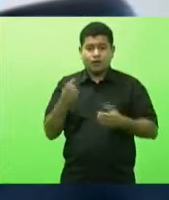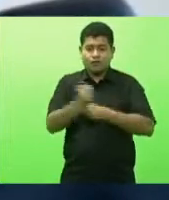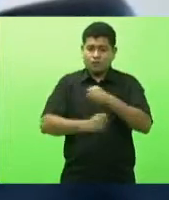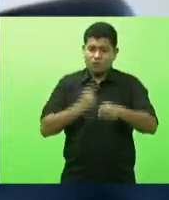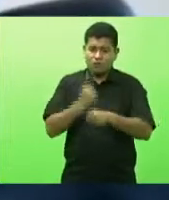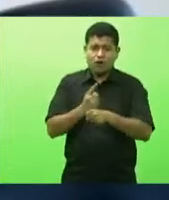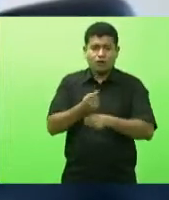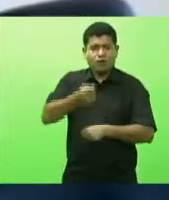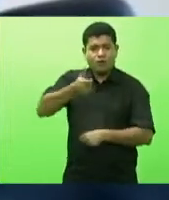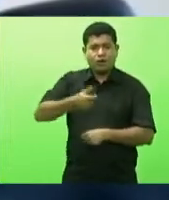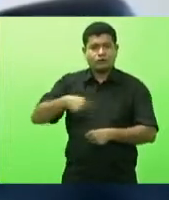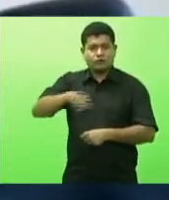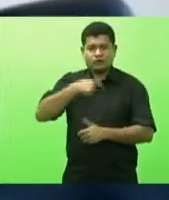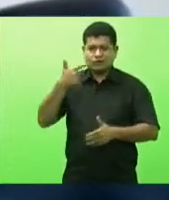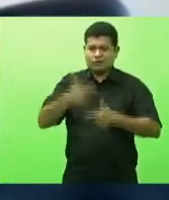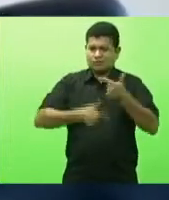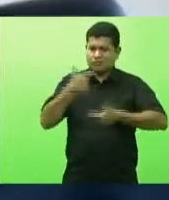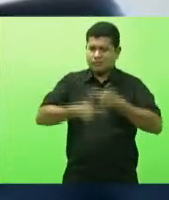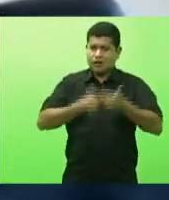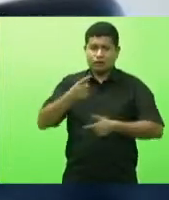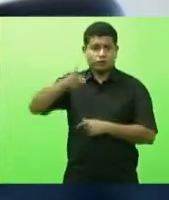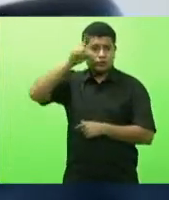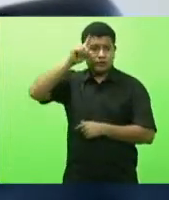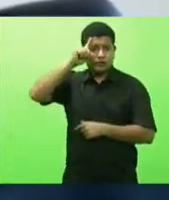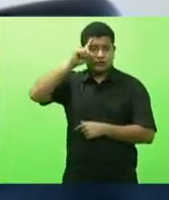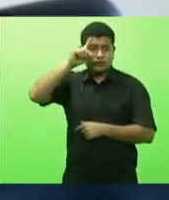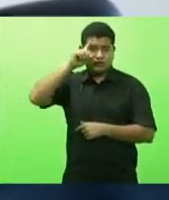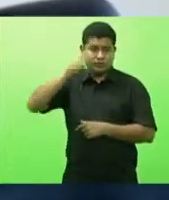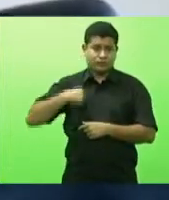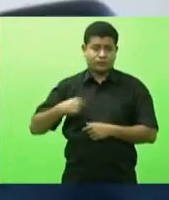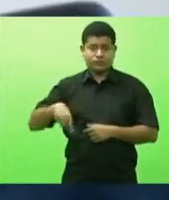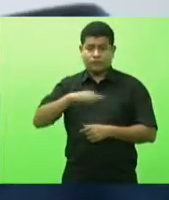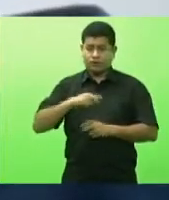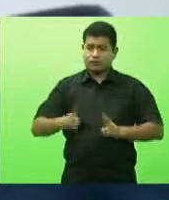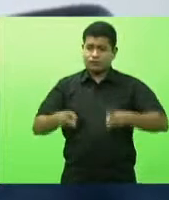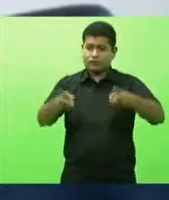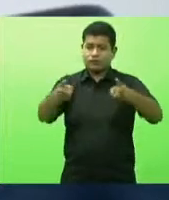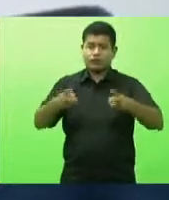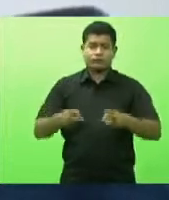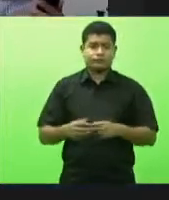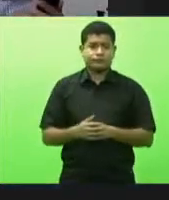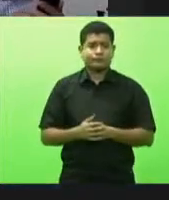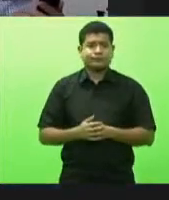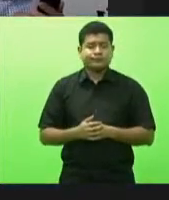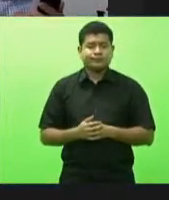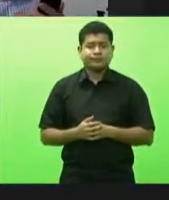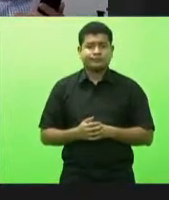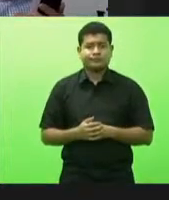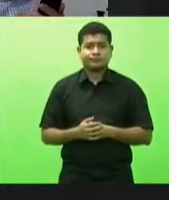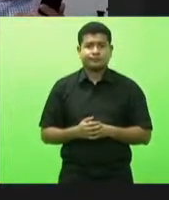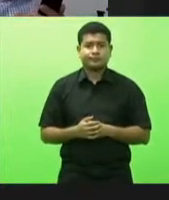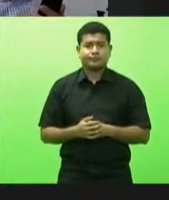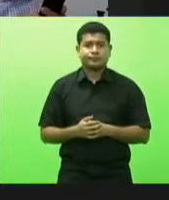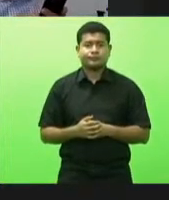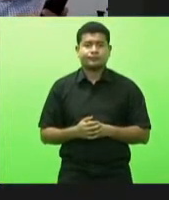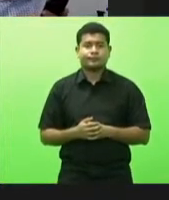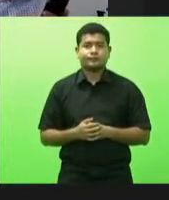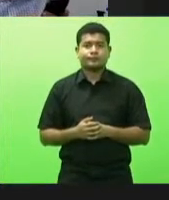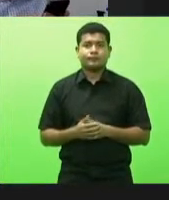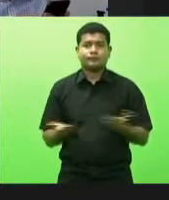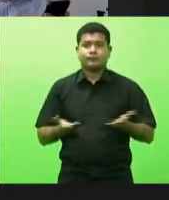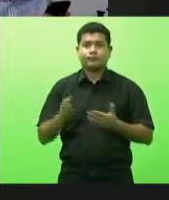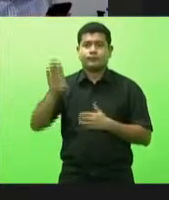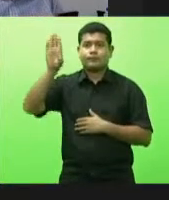se fossem segundas-feiras e é dessa forma que nós continuaremos fazendo o nosso enfrentamento com a palavra o deputado